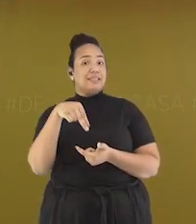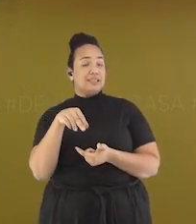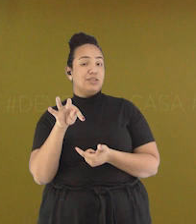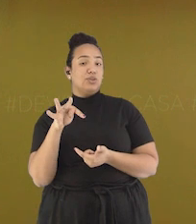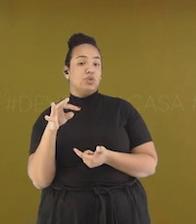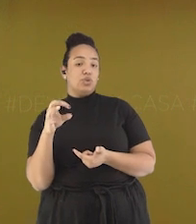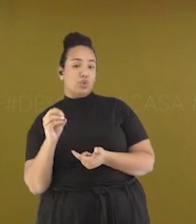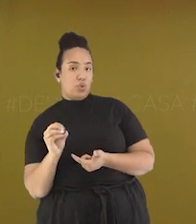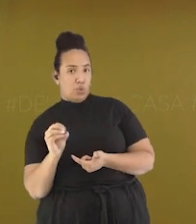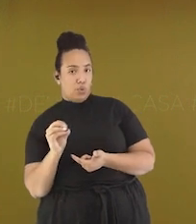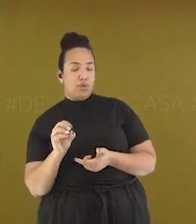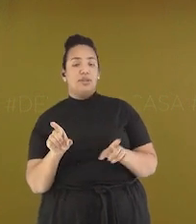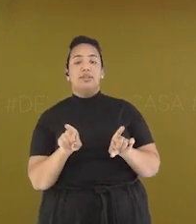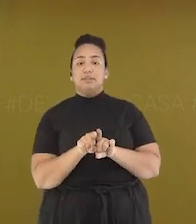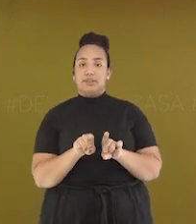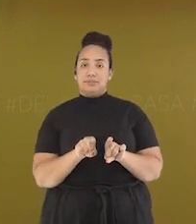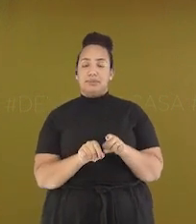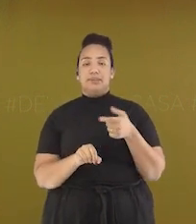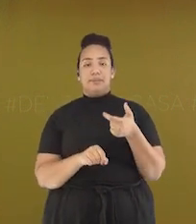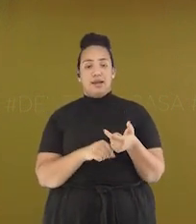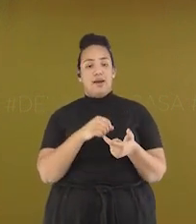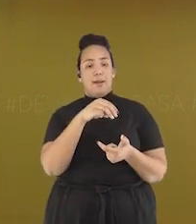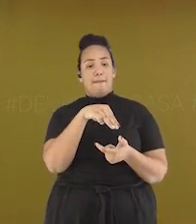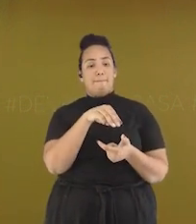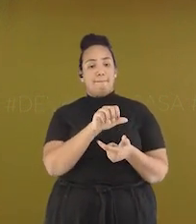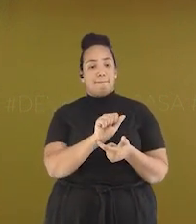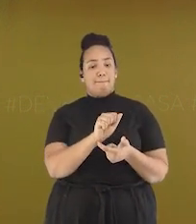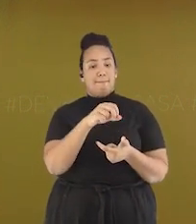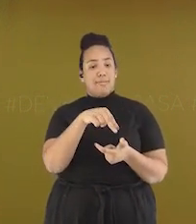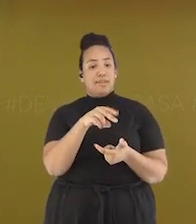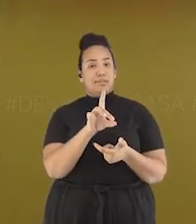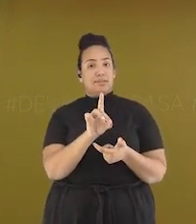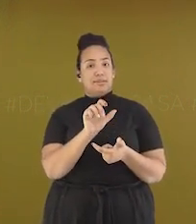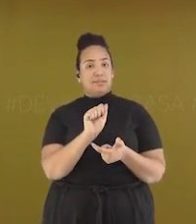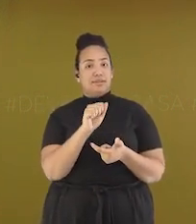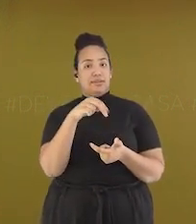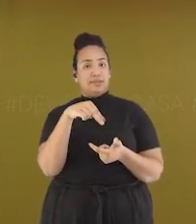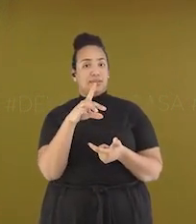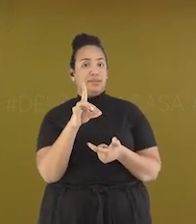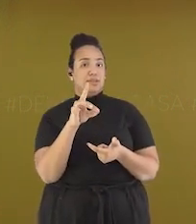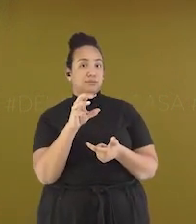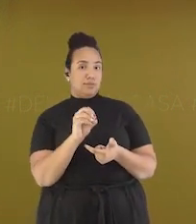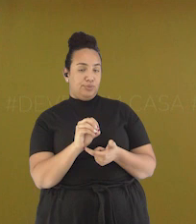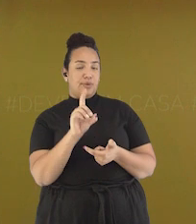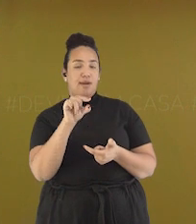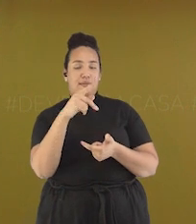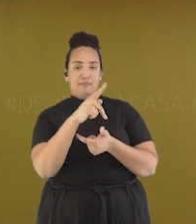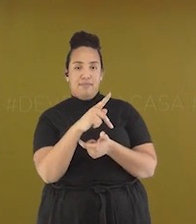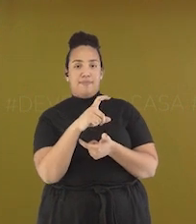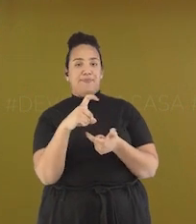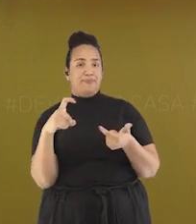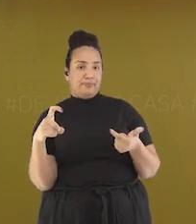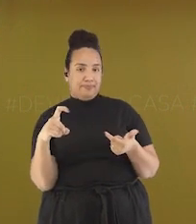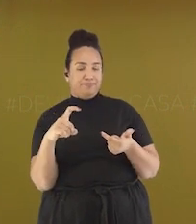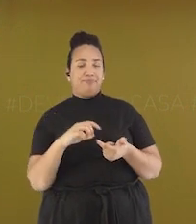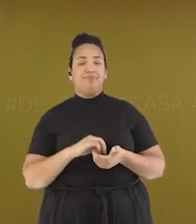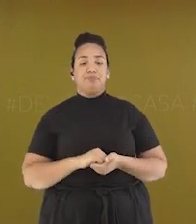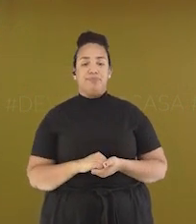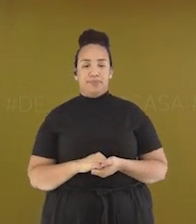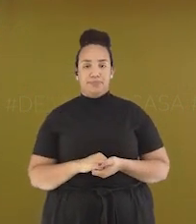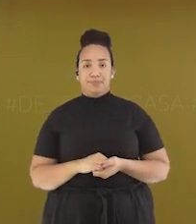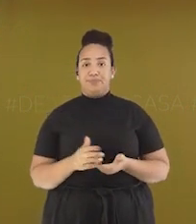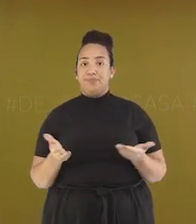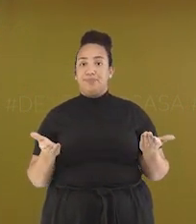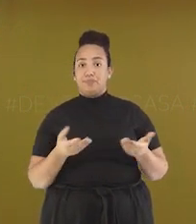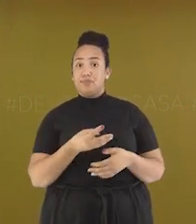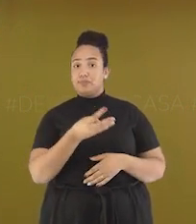mandando também A sílaba tônica aparece na penúltima sílaba No terceiro e